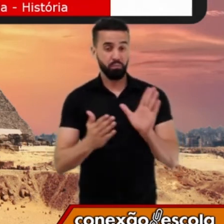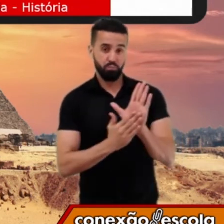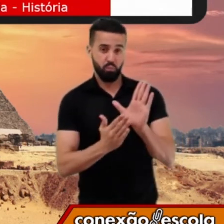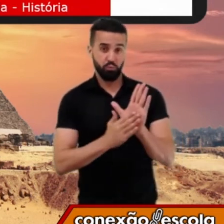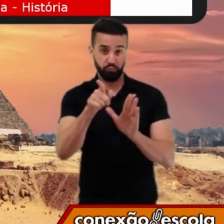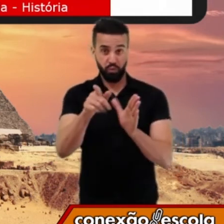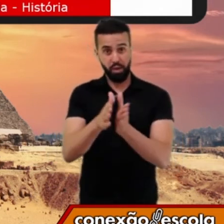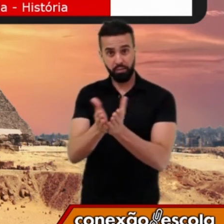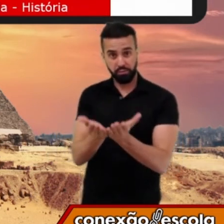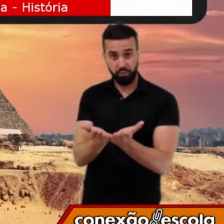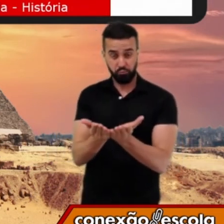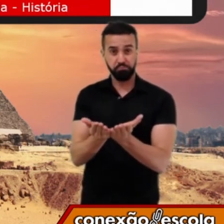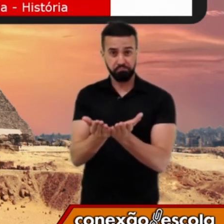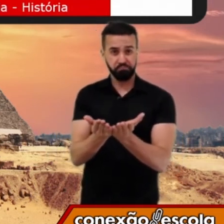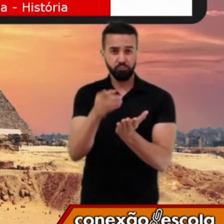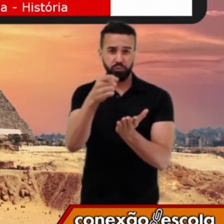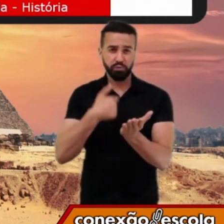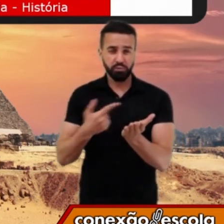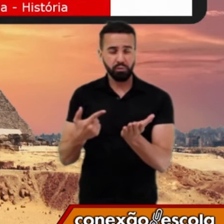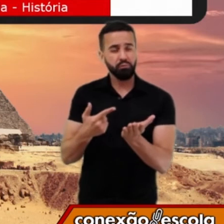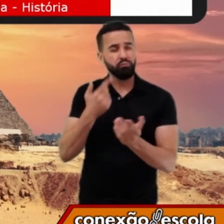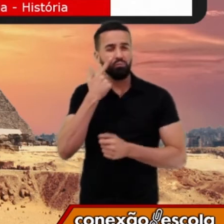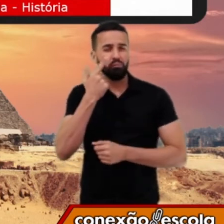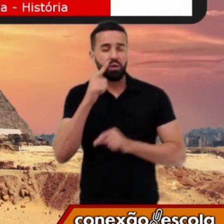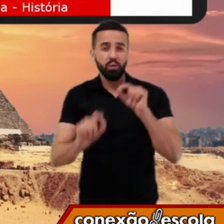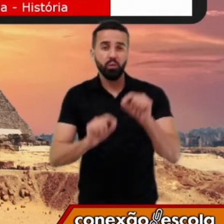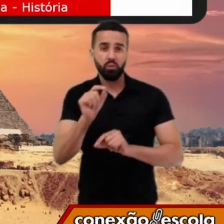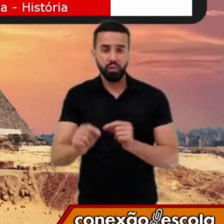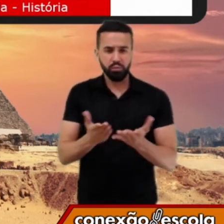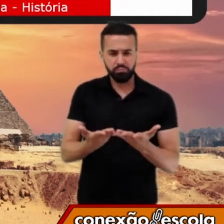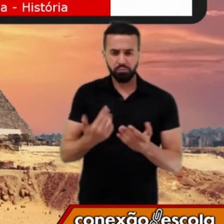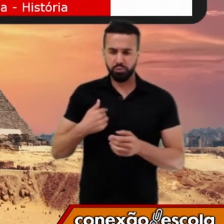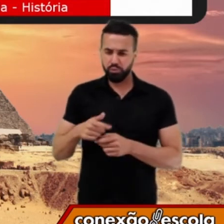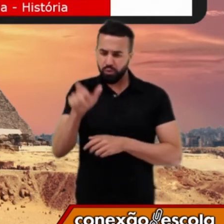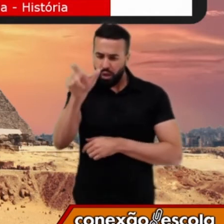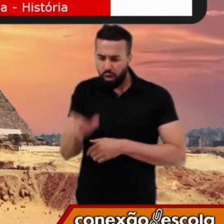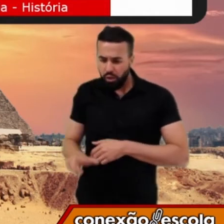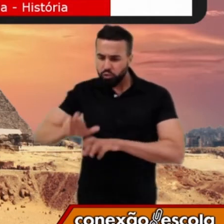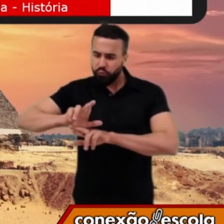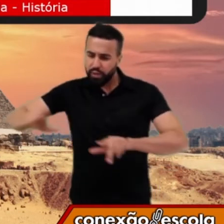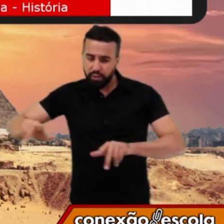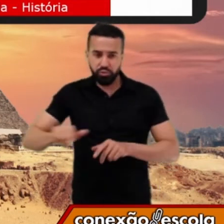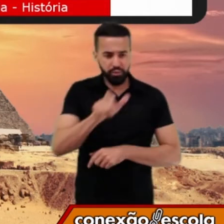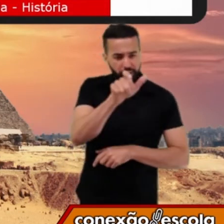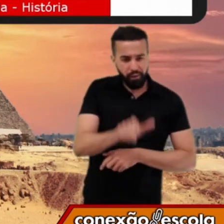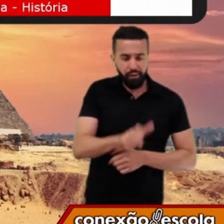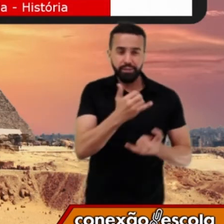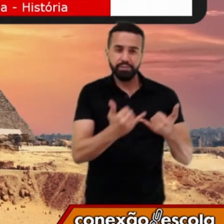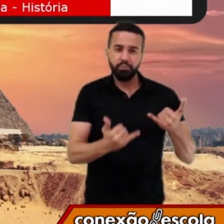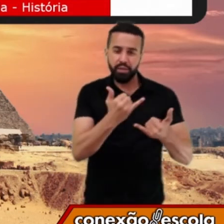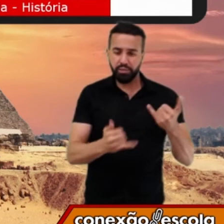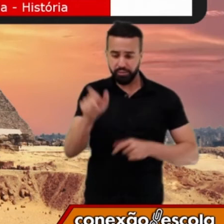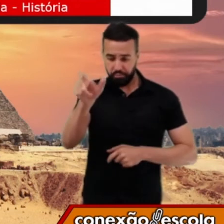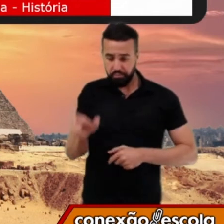caderno, certo? E identifique diferenças e semelhanças entre essas visões sobre a criação do homem que